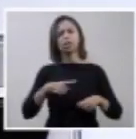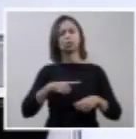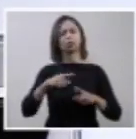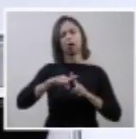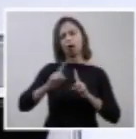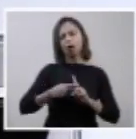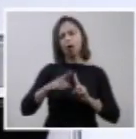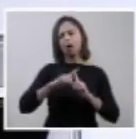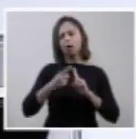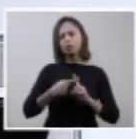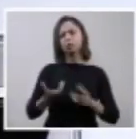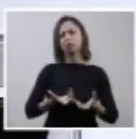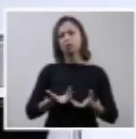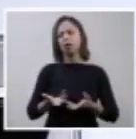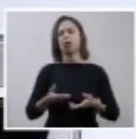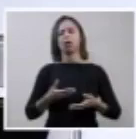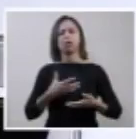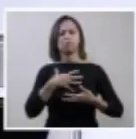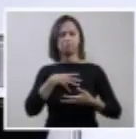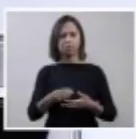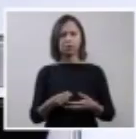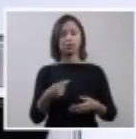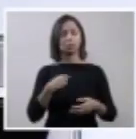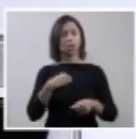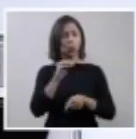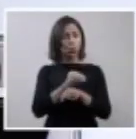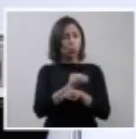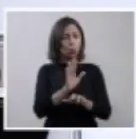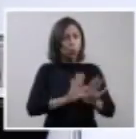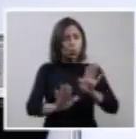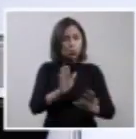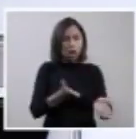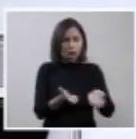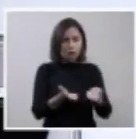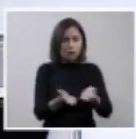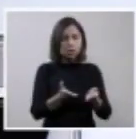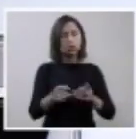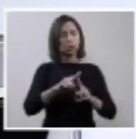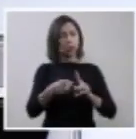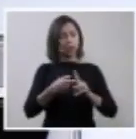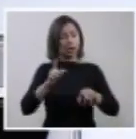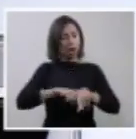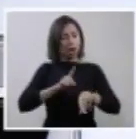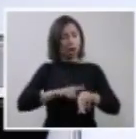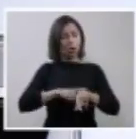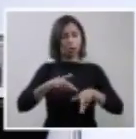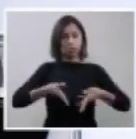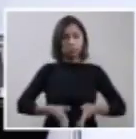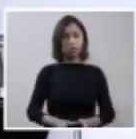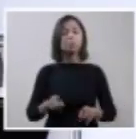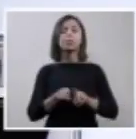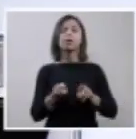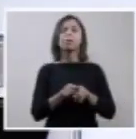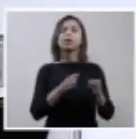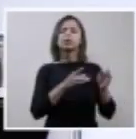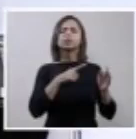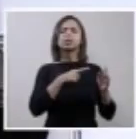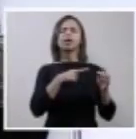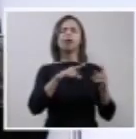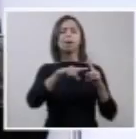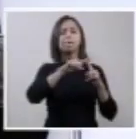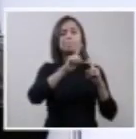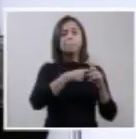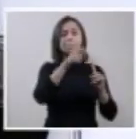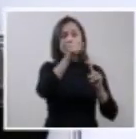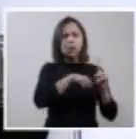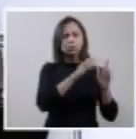vem com o cuidado com o parto, com a concepção, com a atenção, a gestação, o parto humanizado,